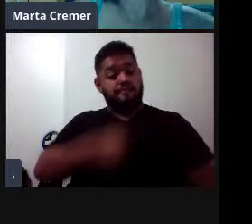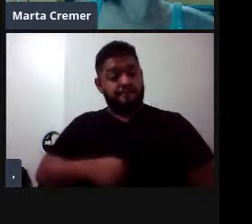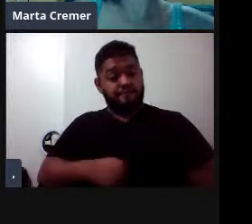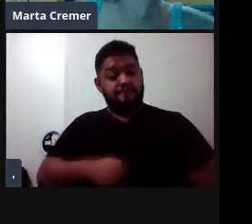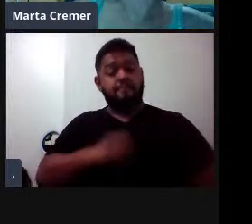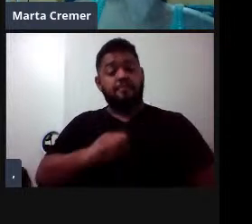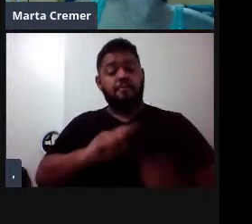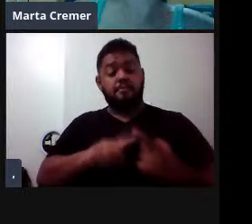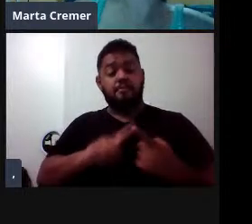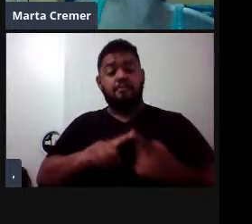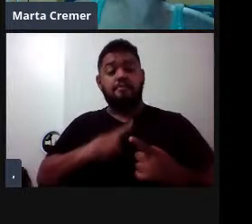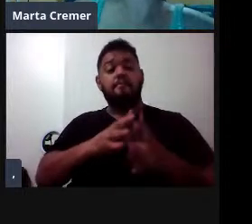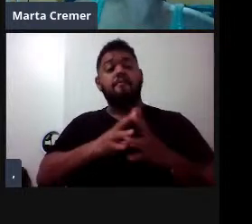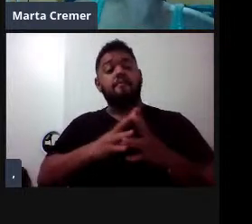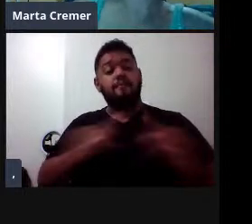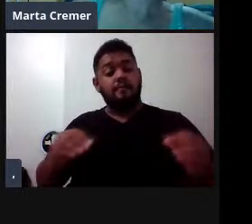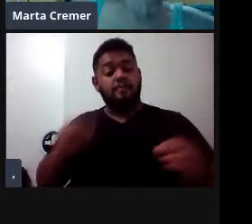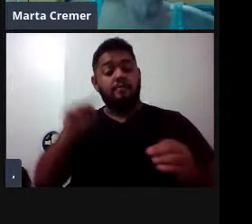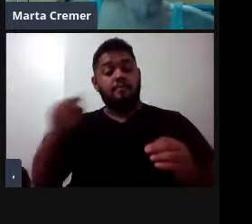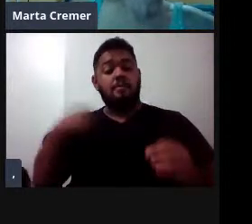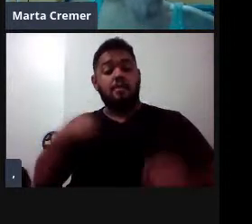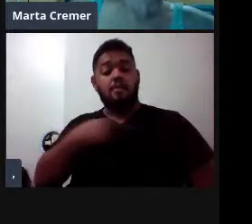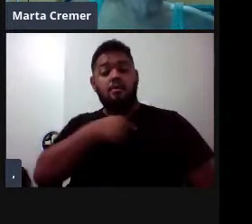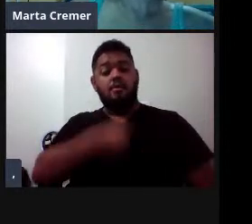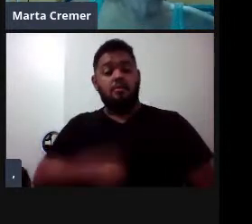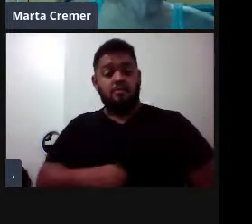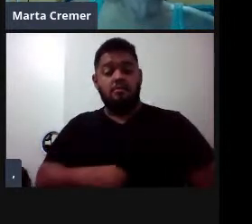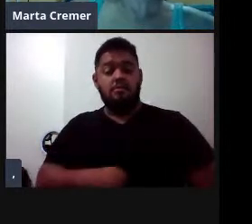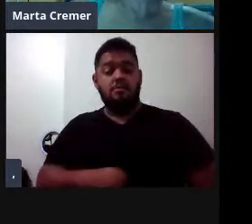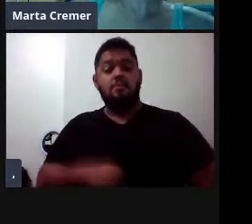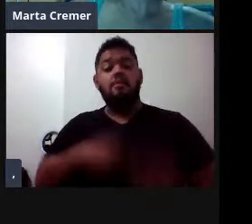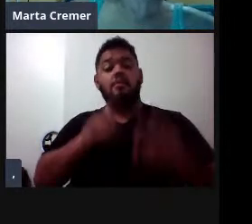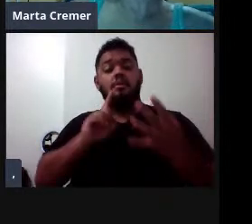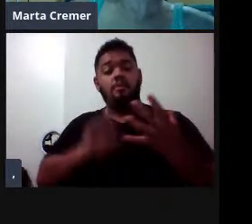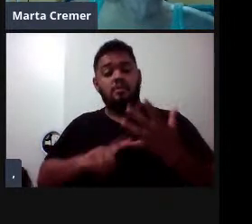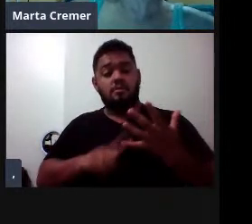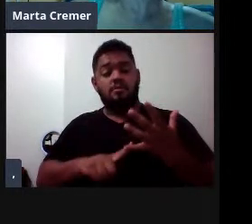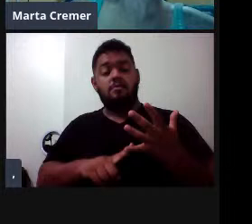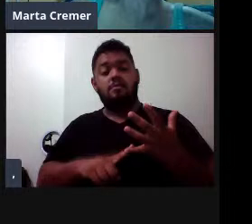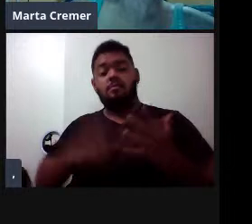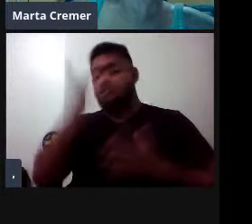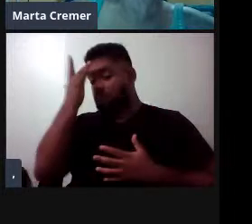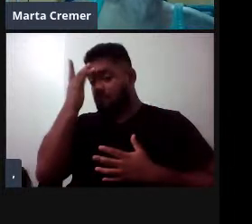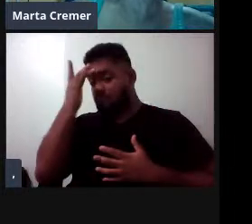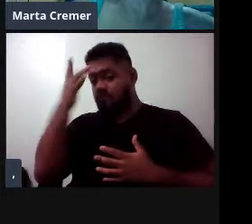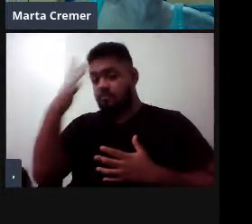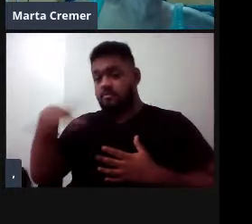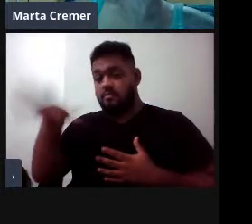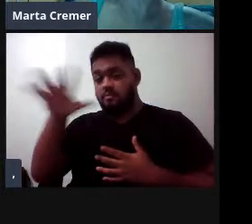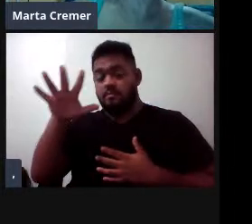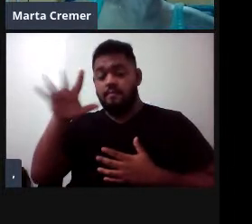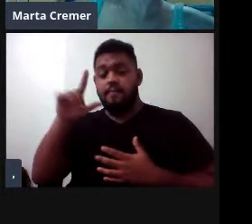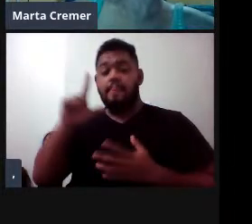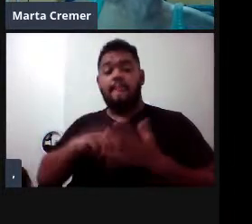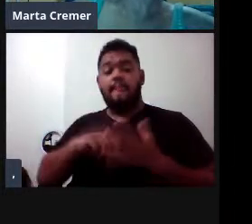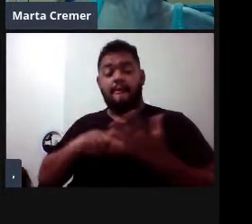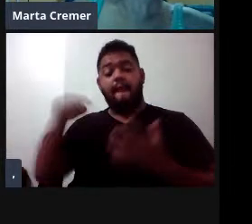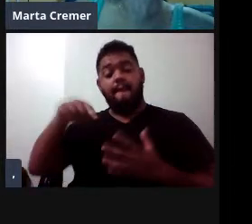espécie que foi extinta, que eu comentei lá no início, depois a Ine, então, ocupando a região aqui do Amazonas,